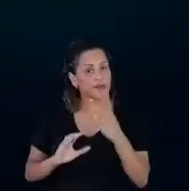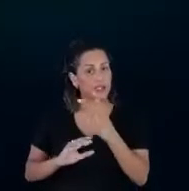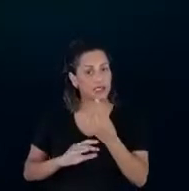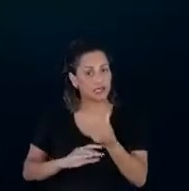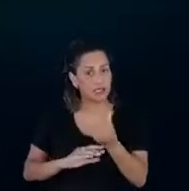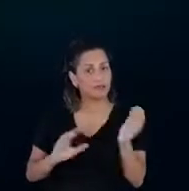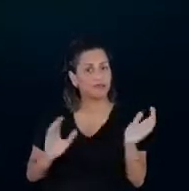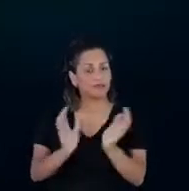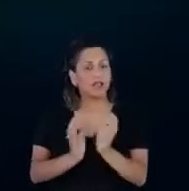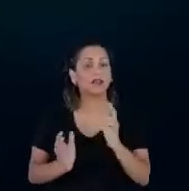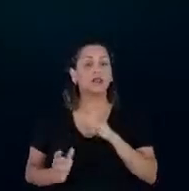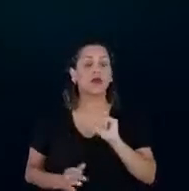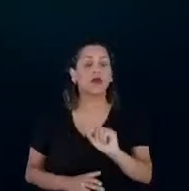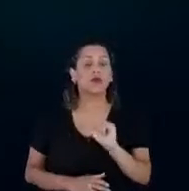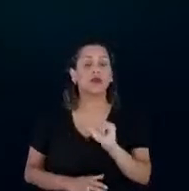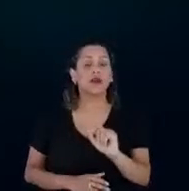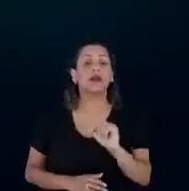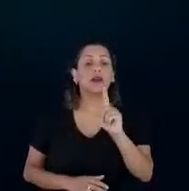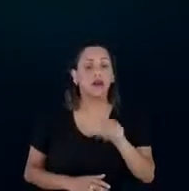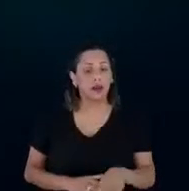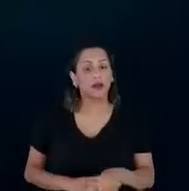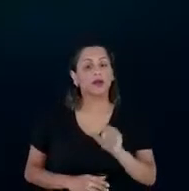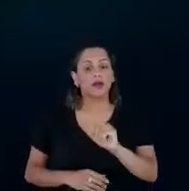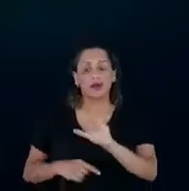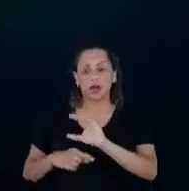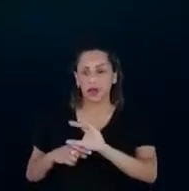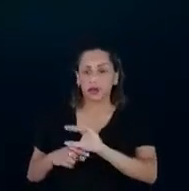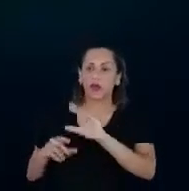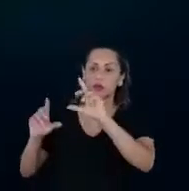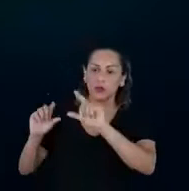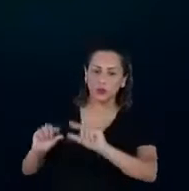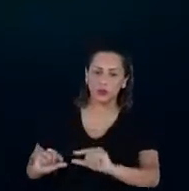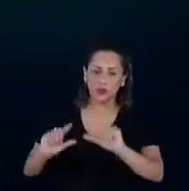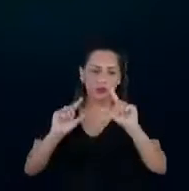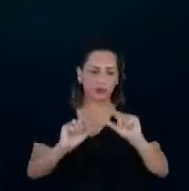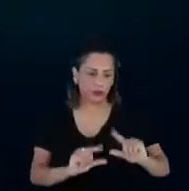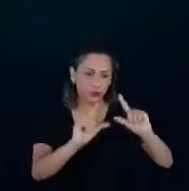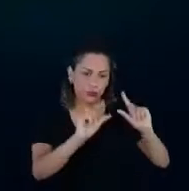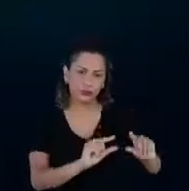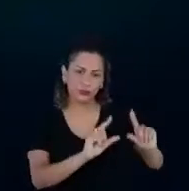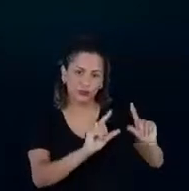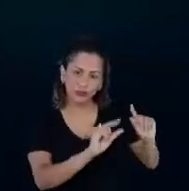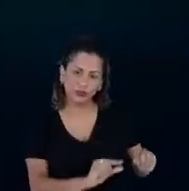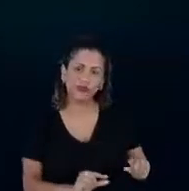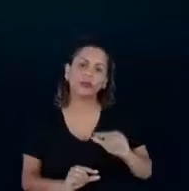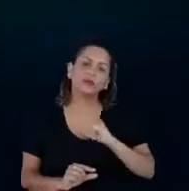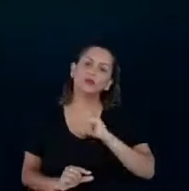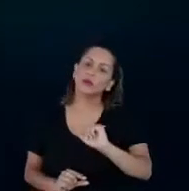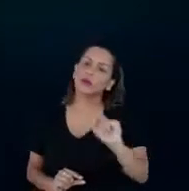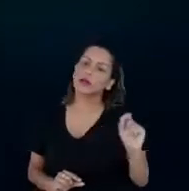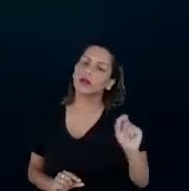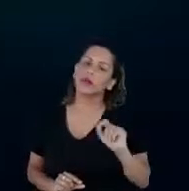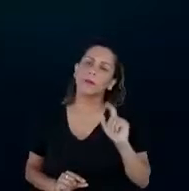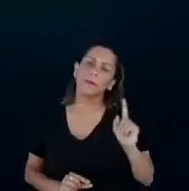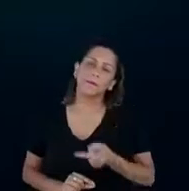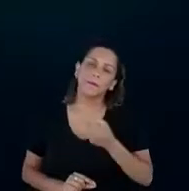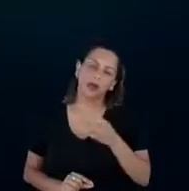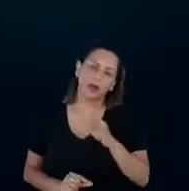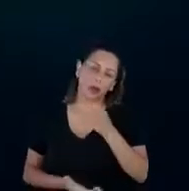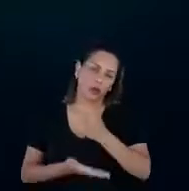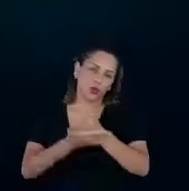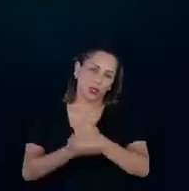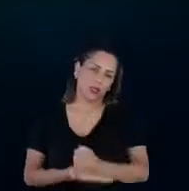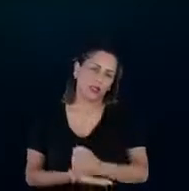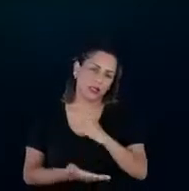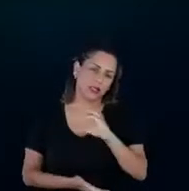equivalente também de redução de emissões, a gente tem um pouco mais de mil toneladas de CO2, 1